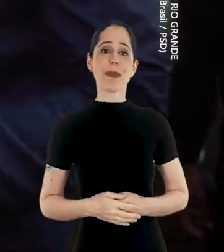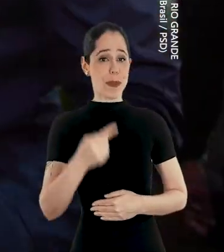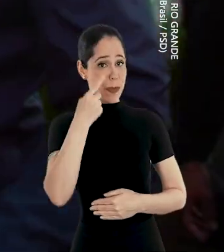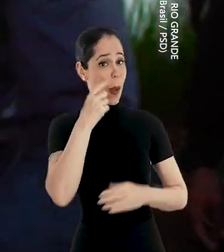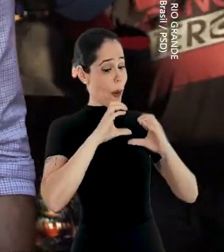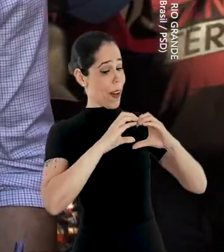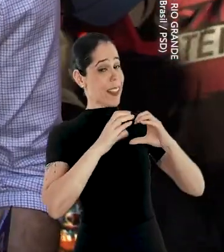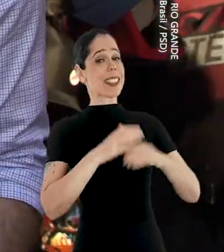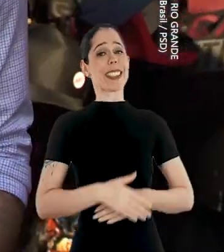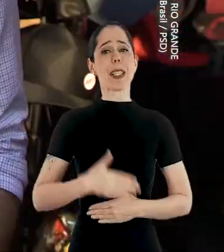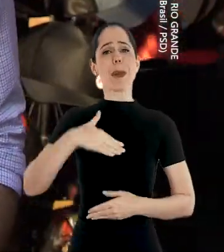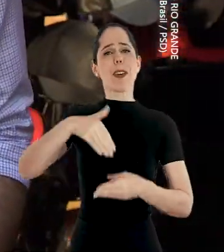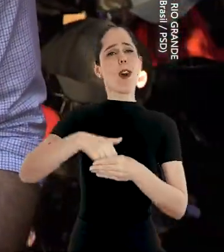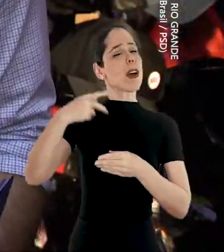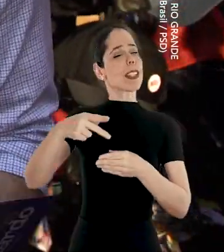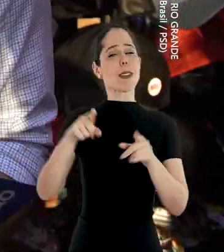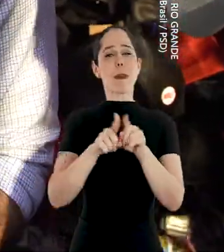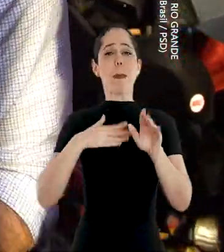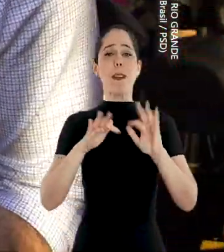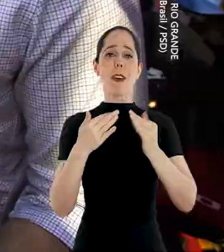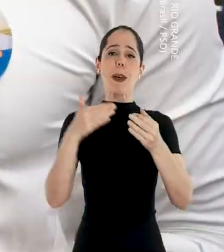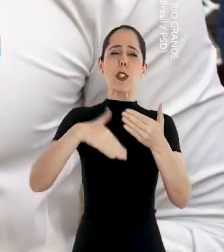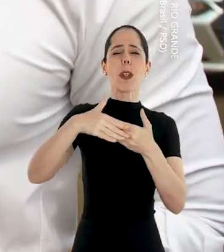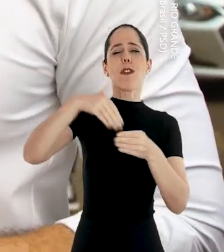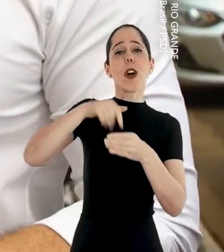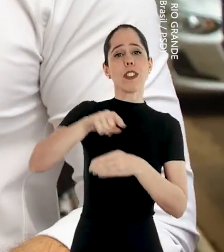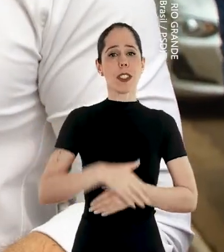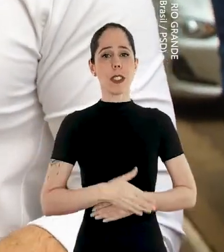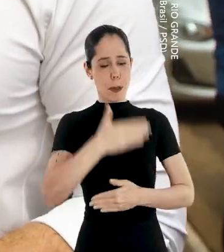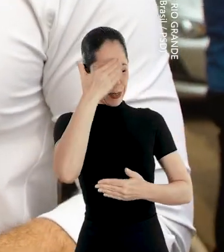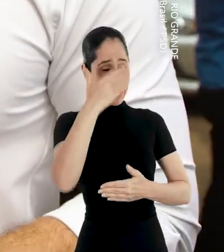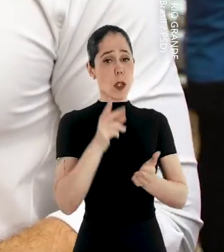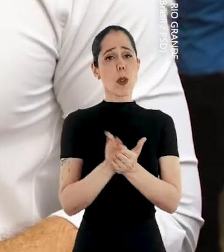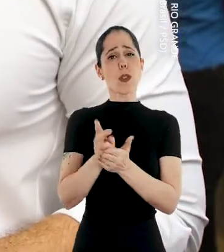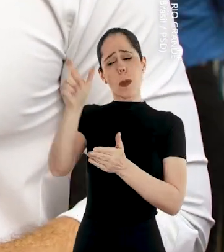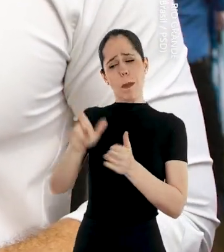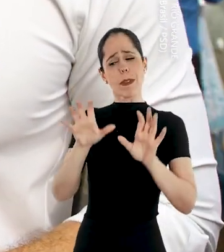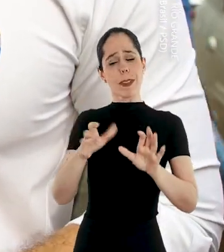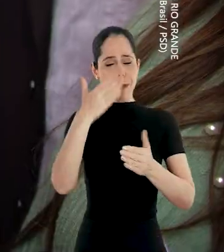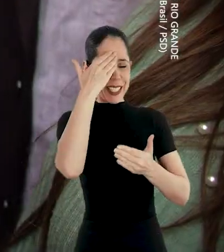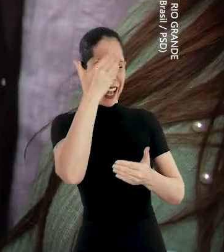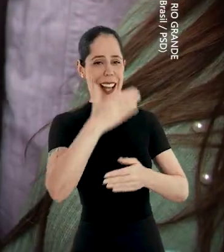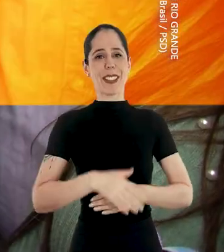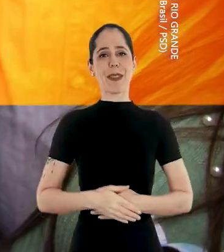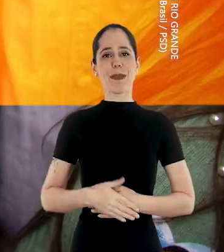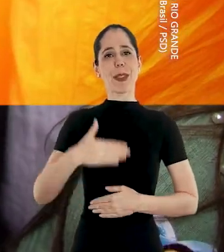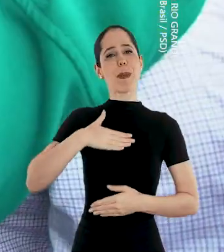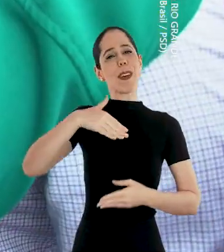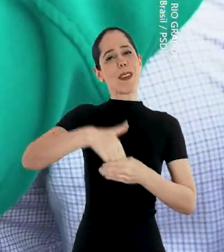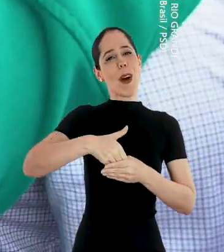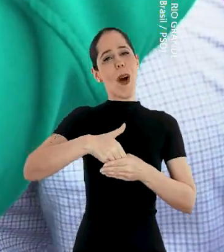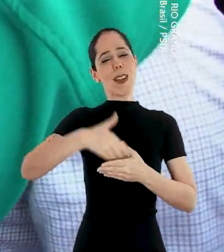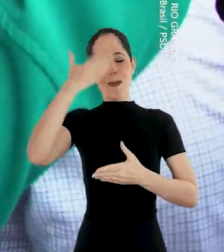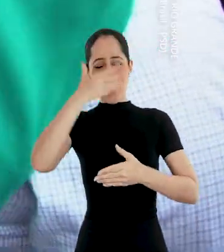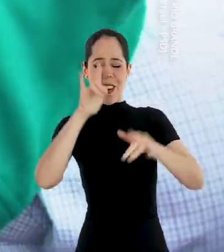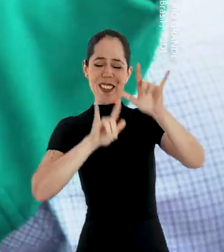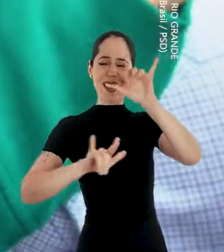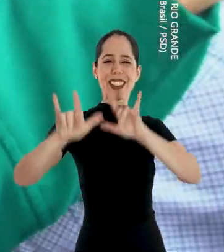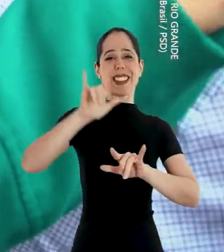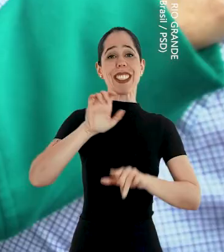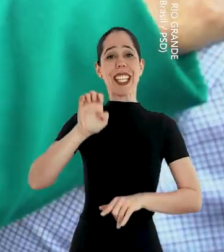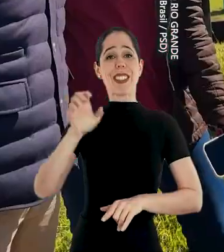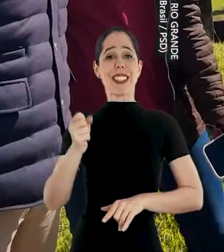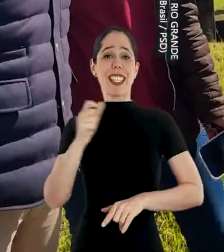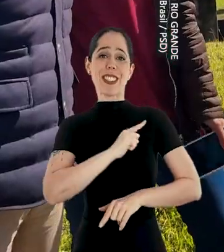Eu vou ter uma prova de amor.